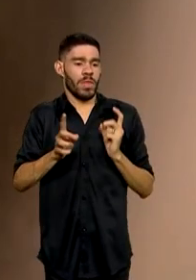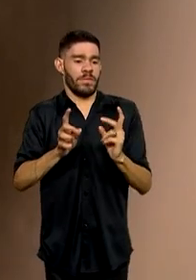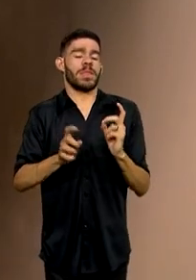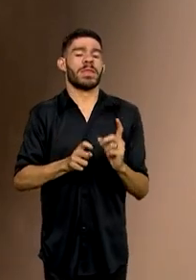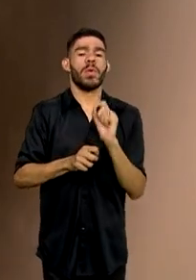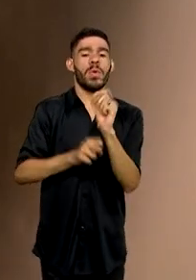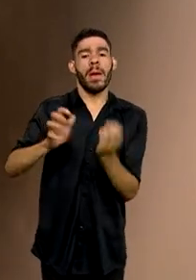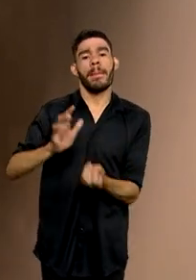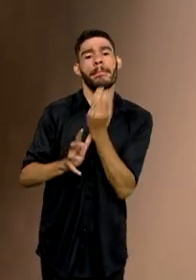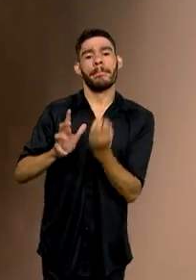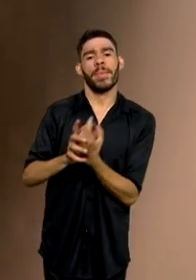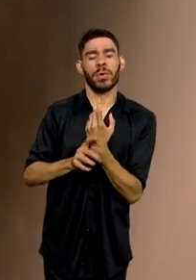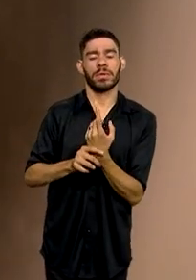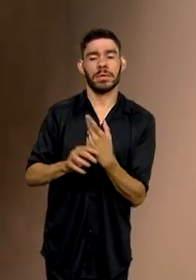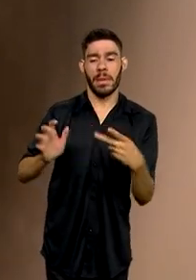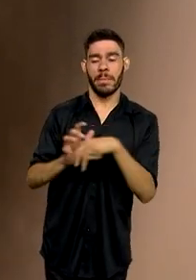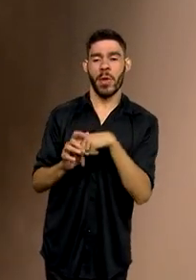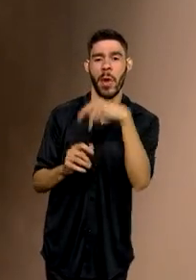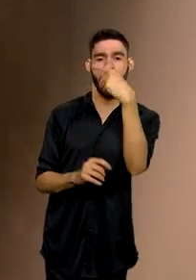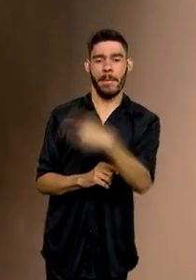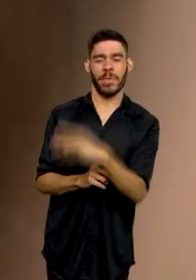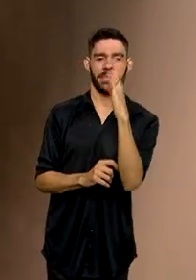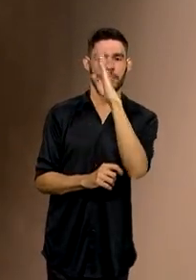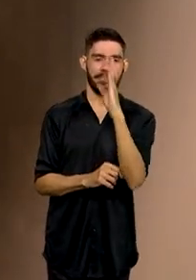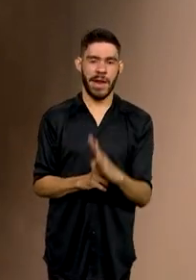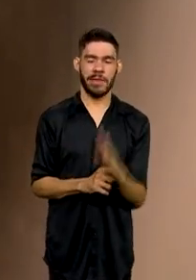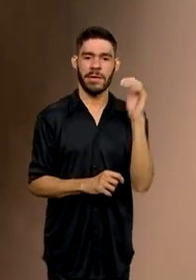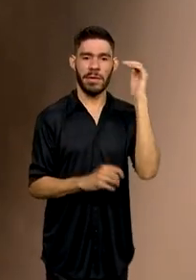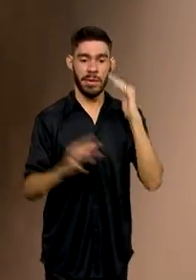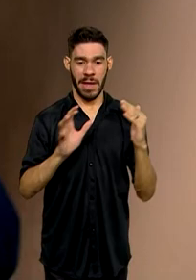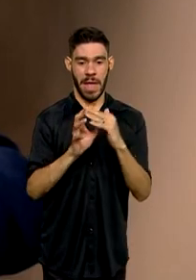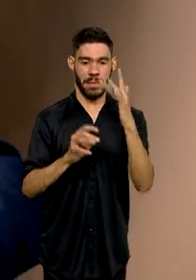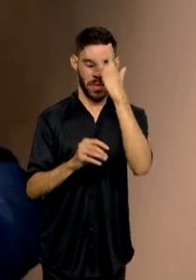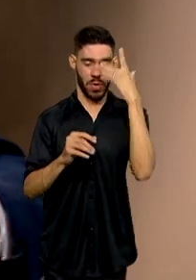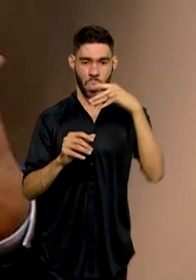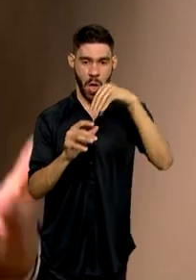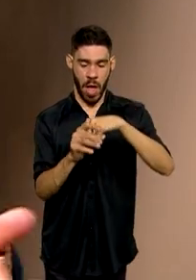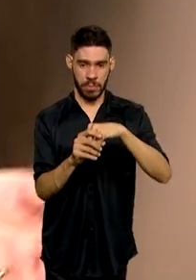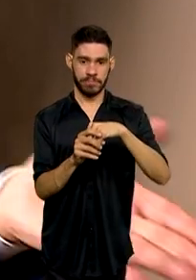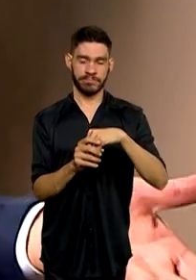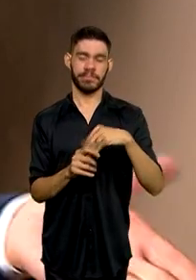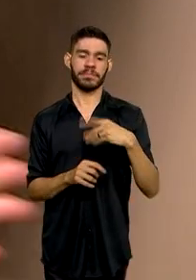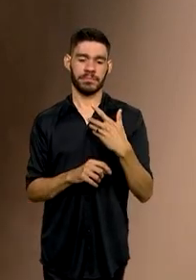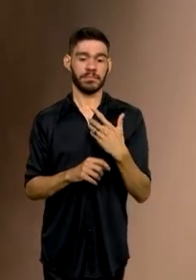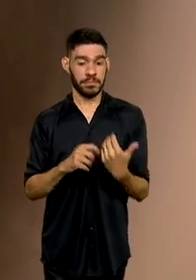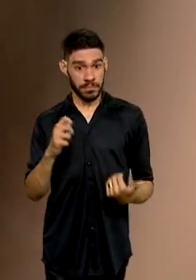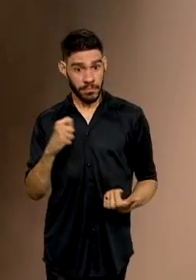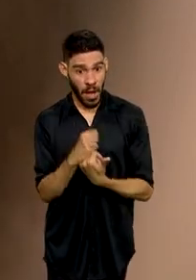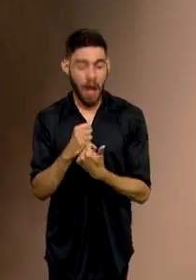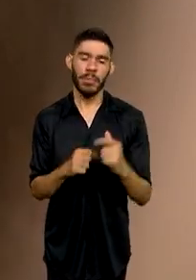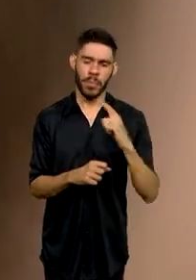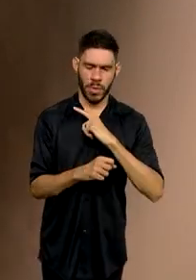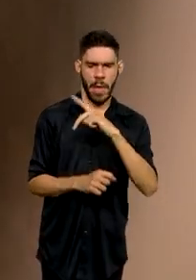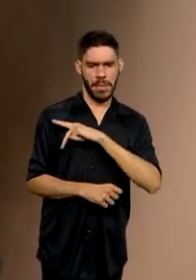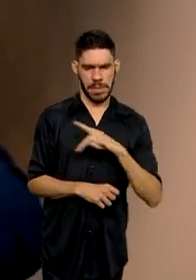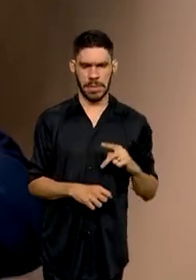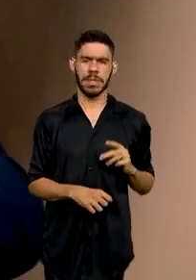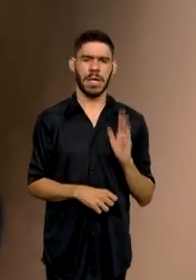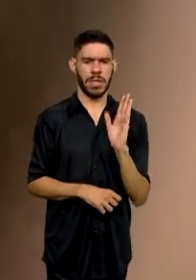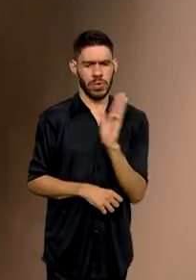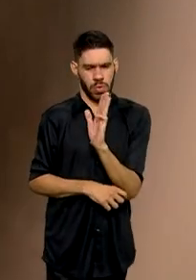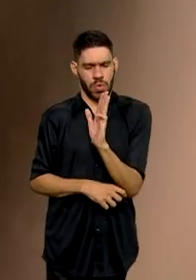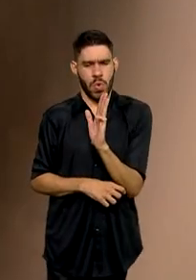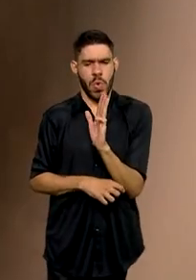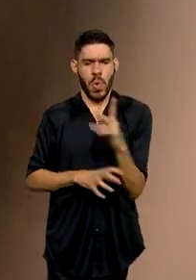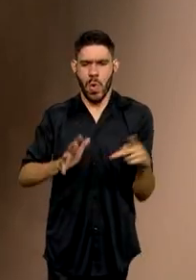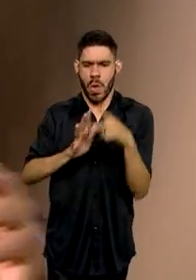Brasil vai produzir para a mesa de brasileiros e brasileiras? Até para um forte apoio, como fez o presidente Lula agora, no